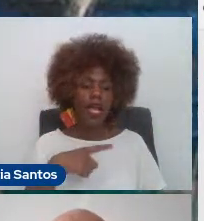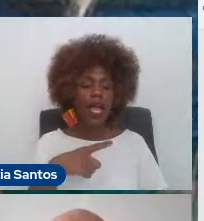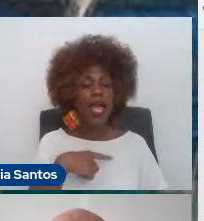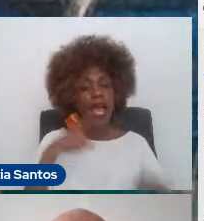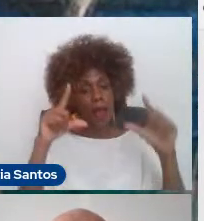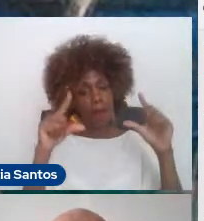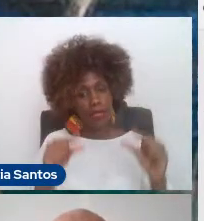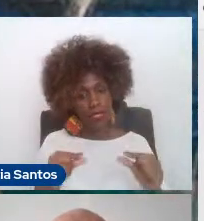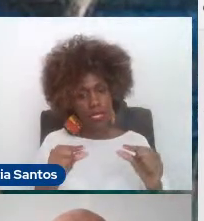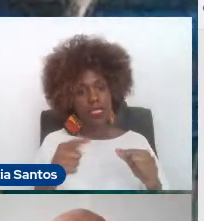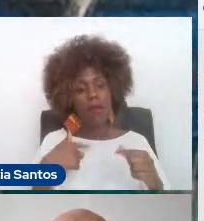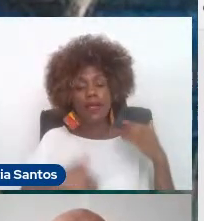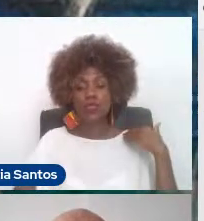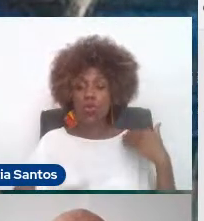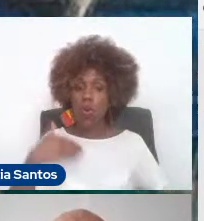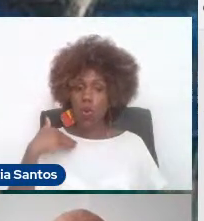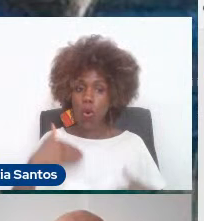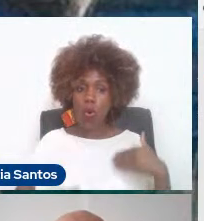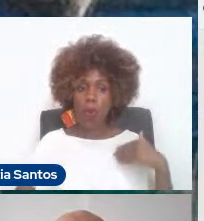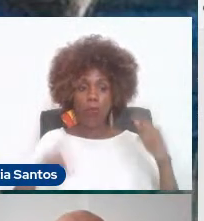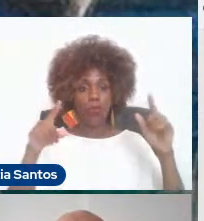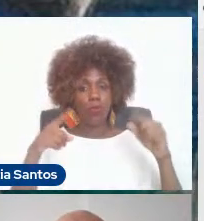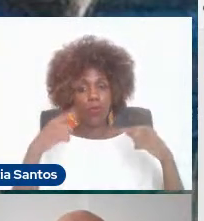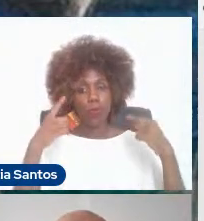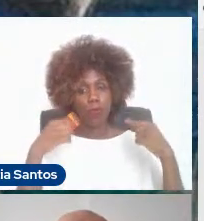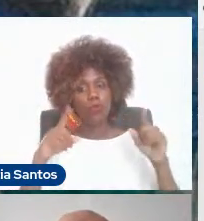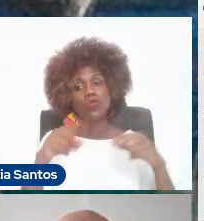mas o corpo do músico continua como algo